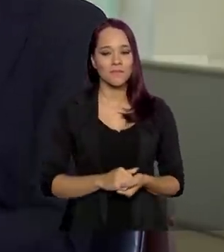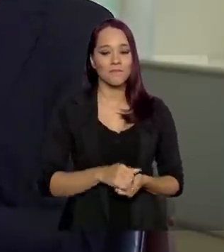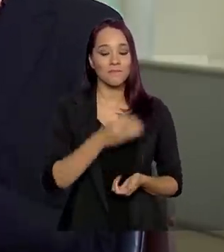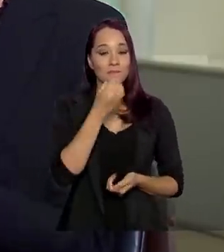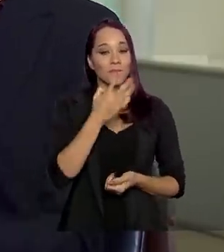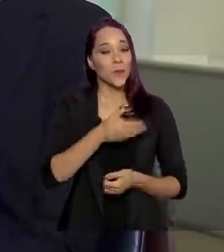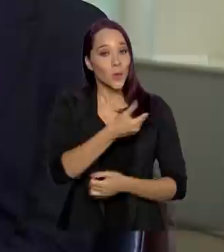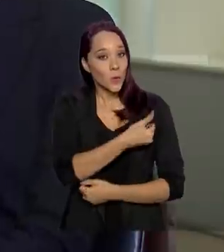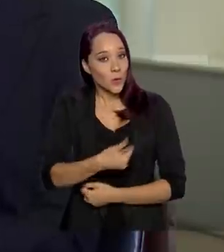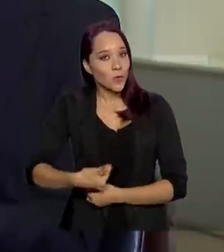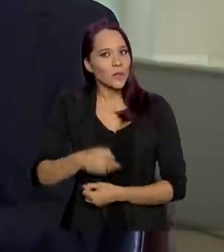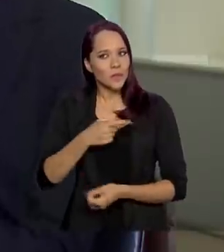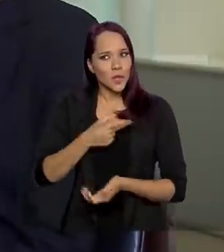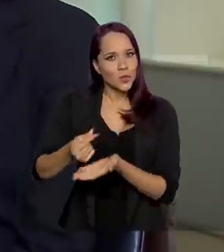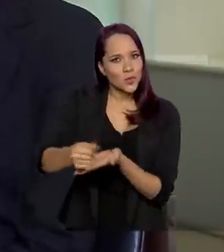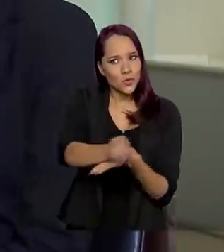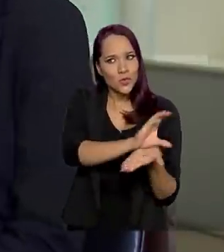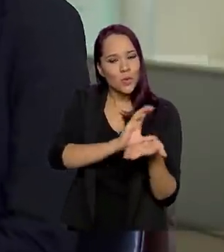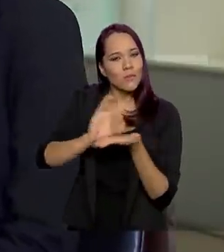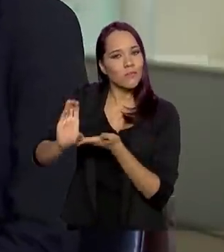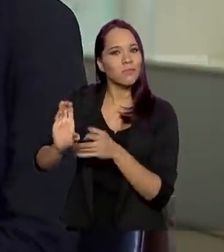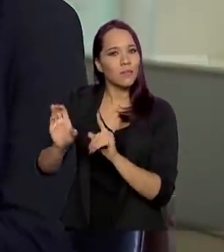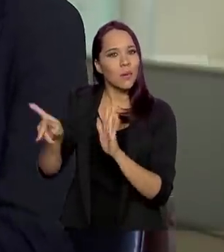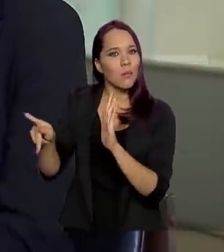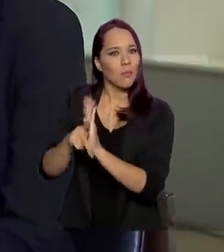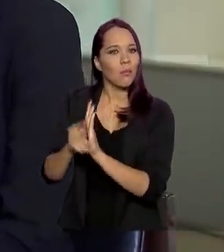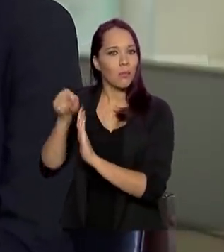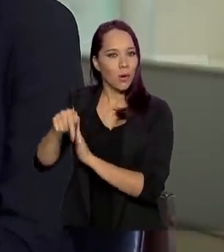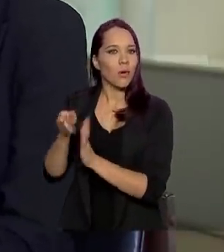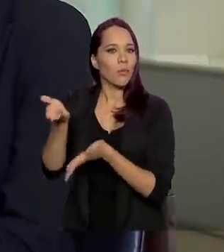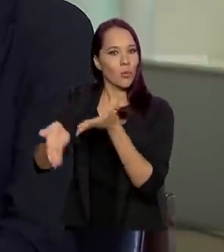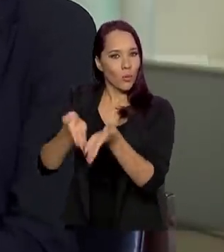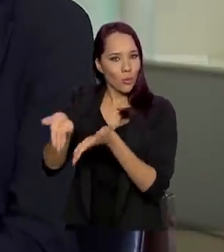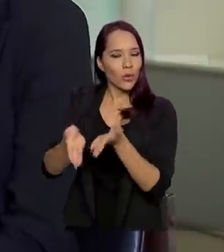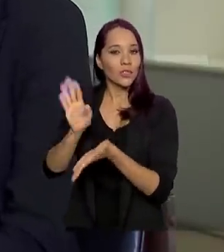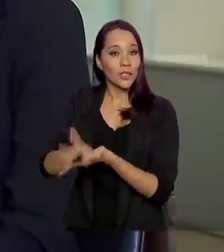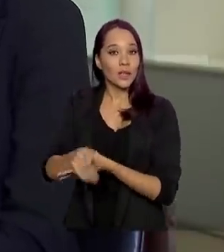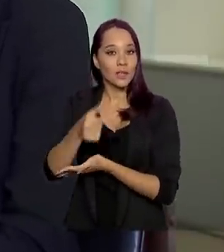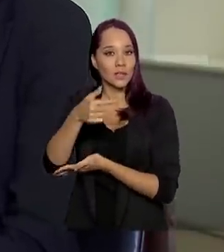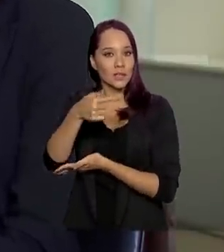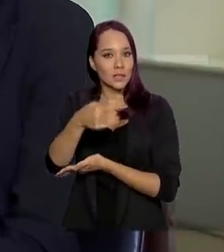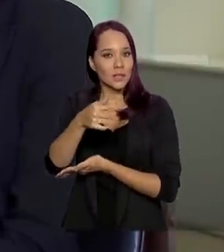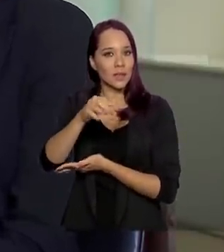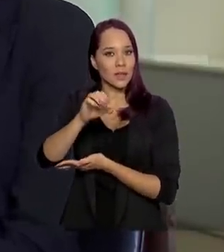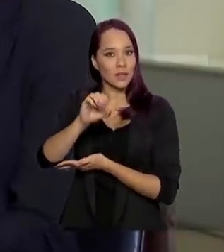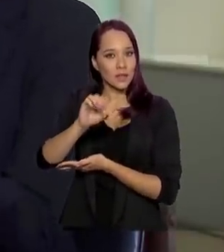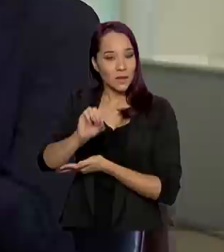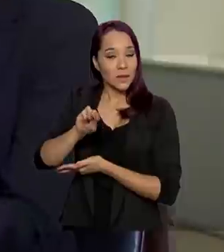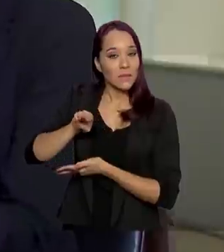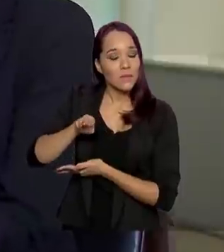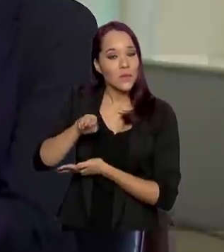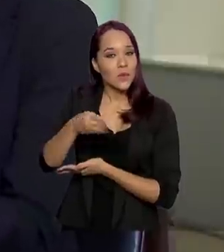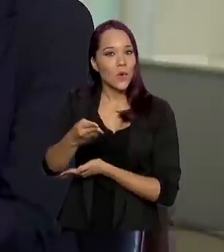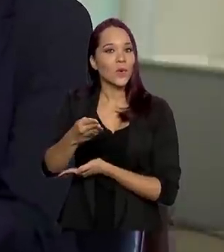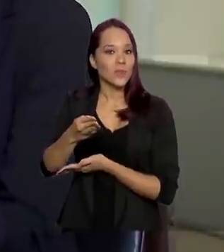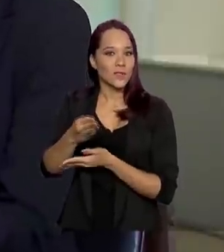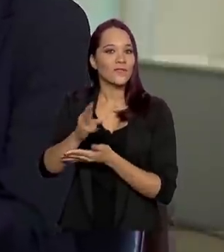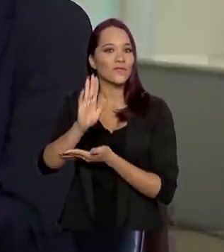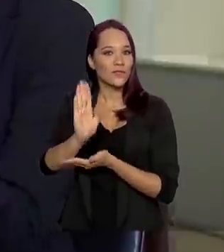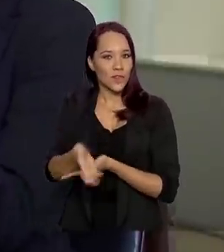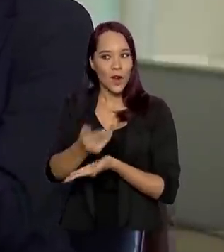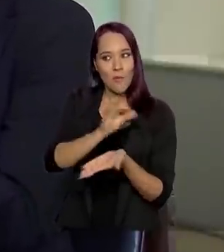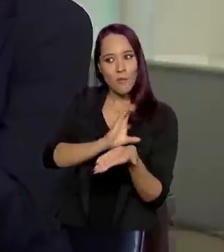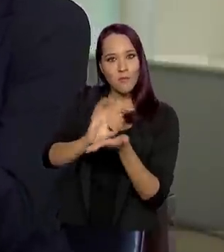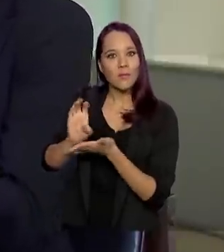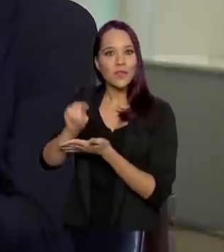o governo tem recursos específicos para esse cuidado, Já são 70 milhões em ações para